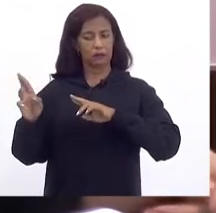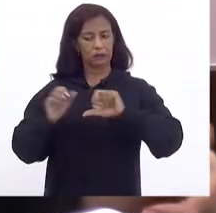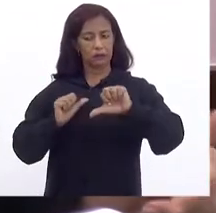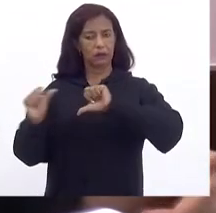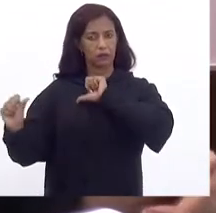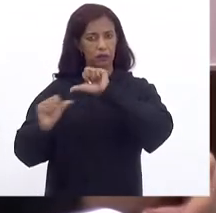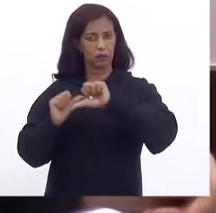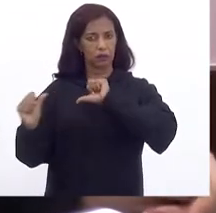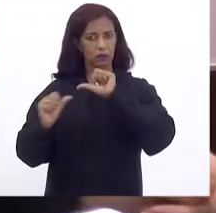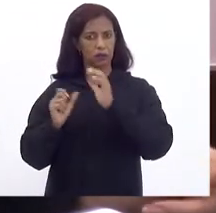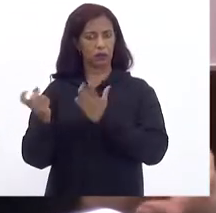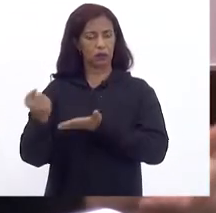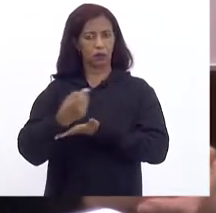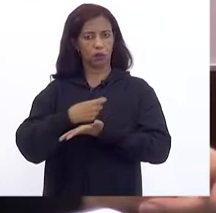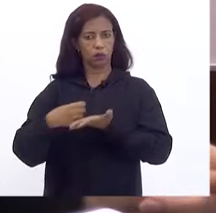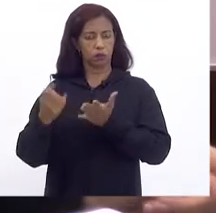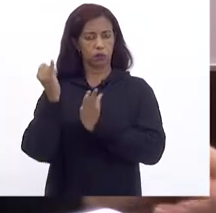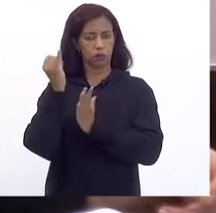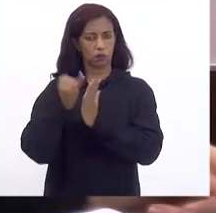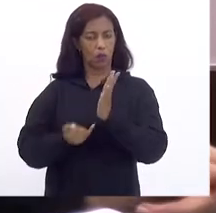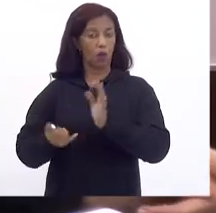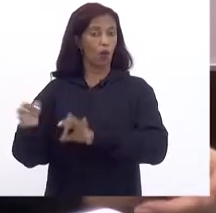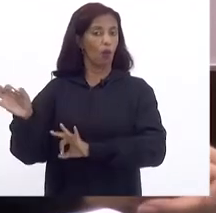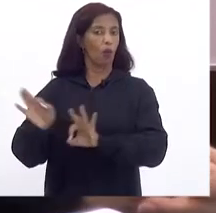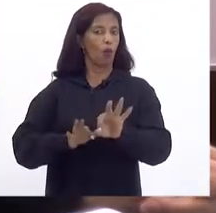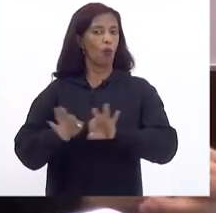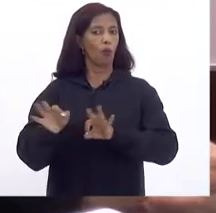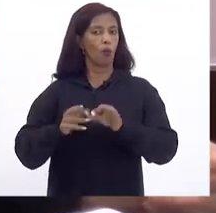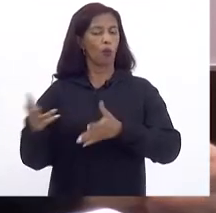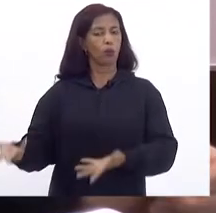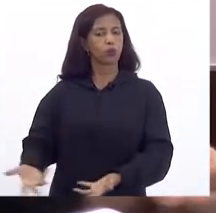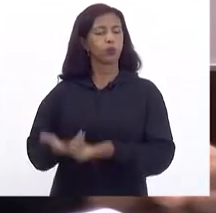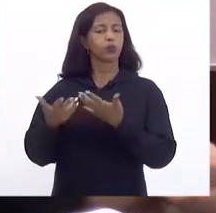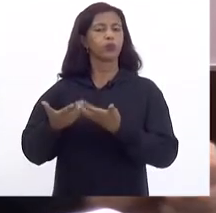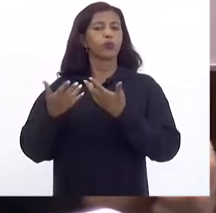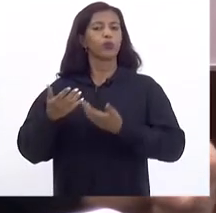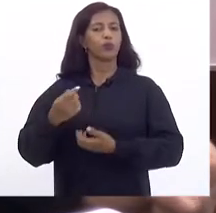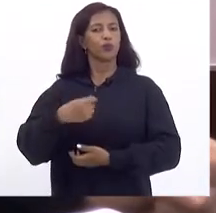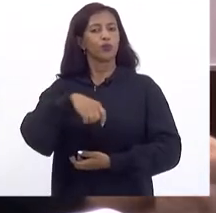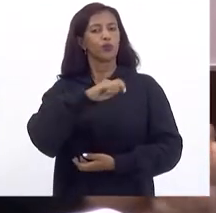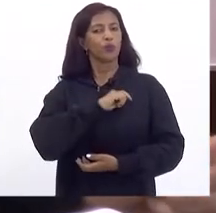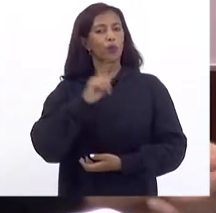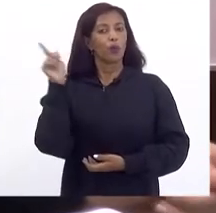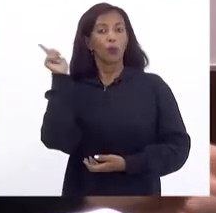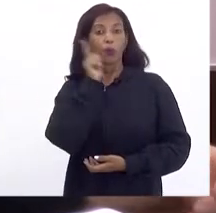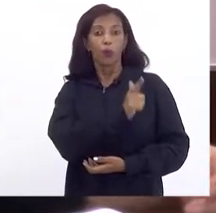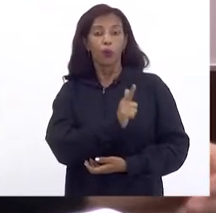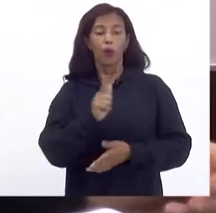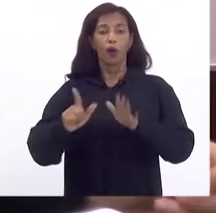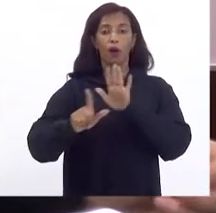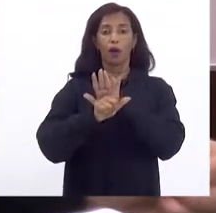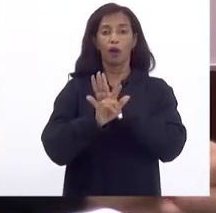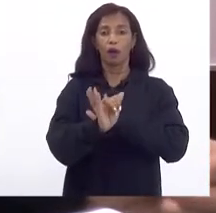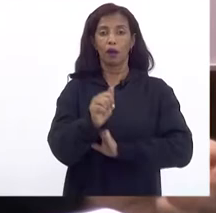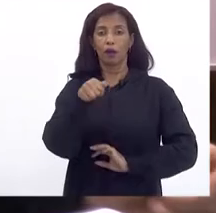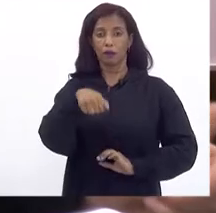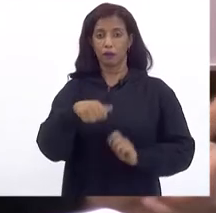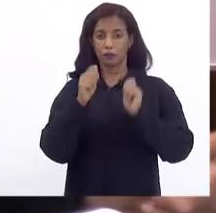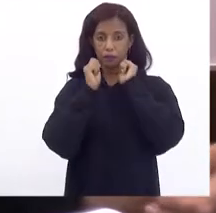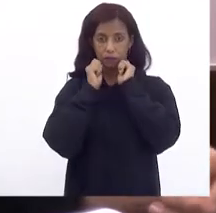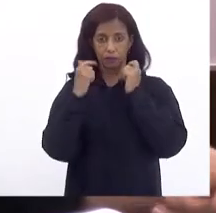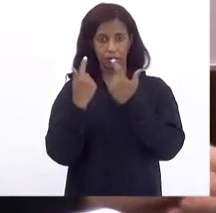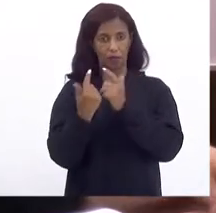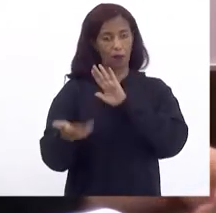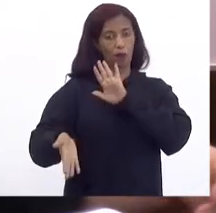Tributária Com uma forma De incentivo Fiscal E considerou A lei Daqui da Assembleia